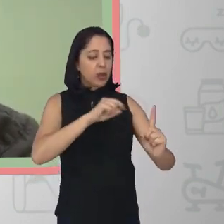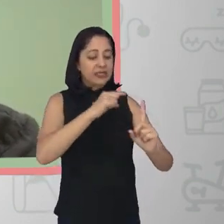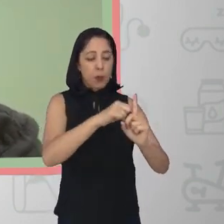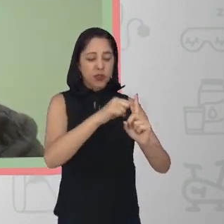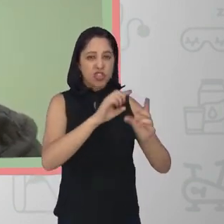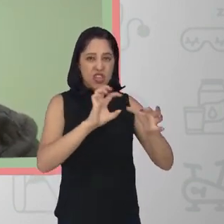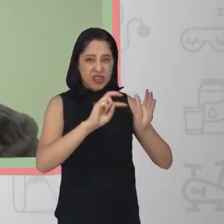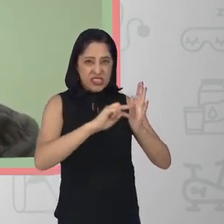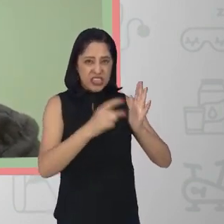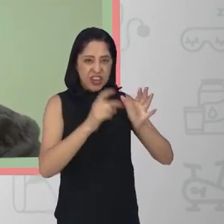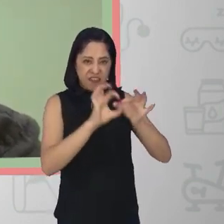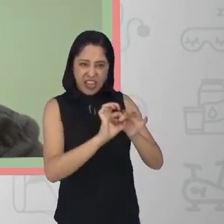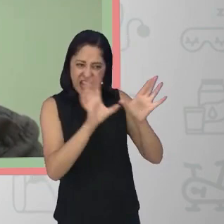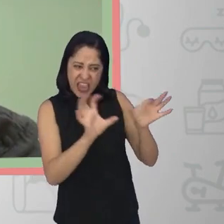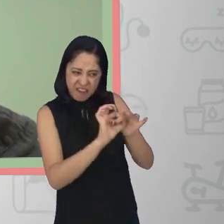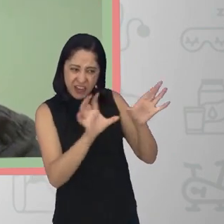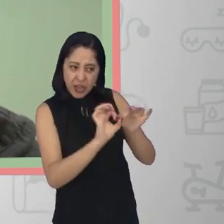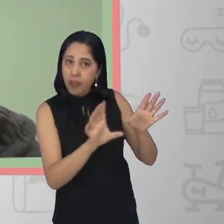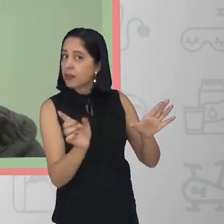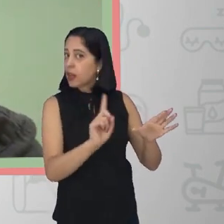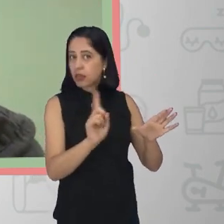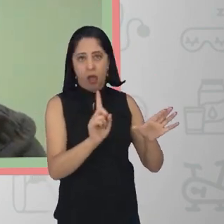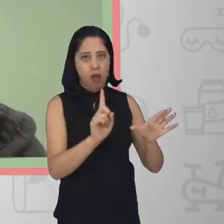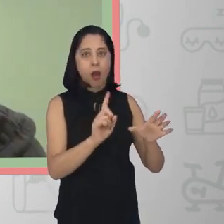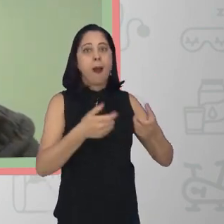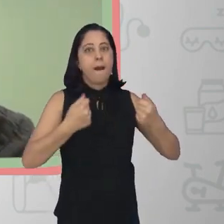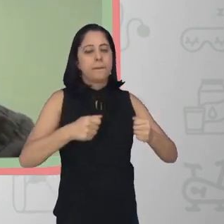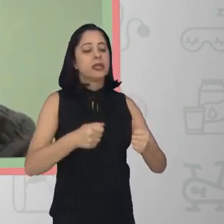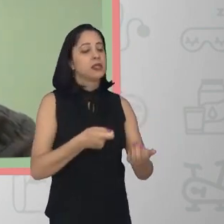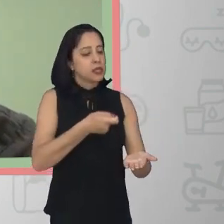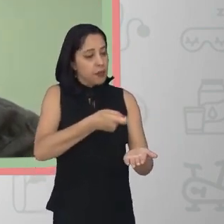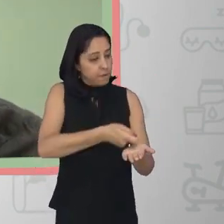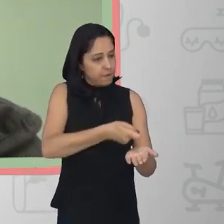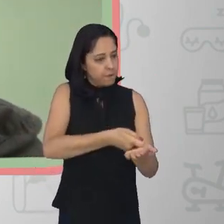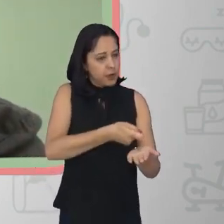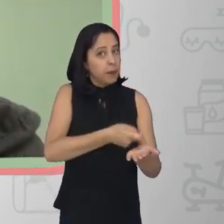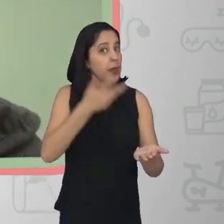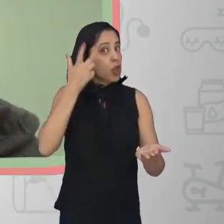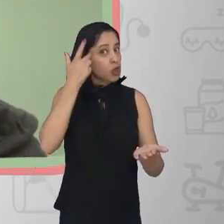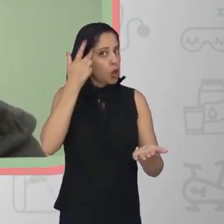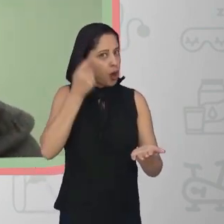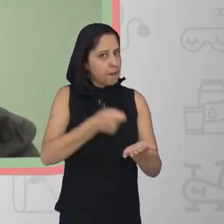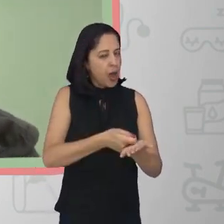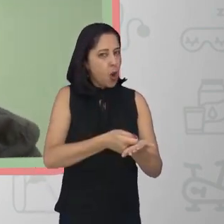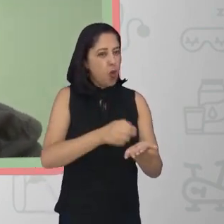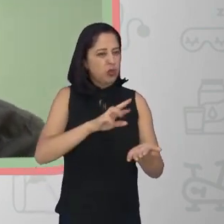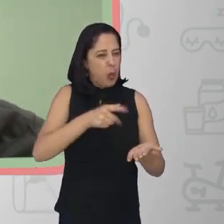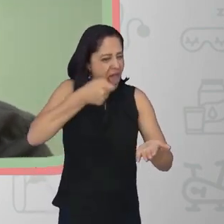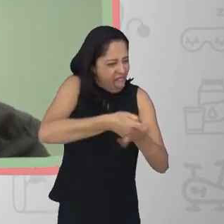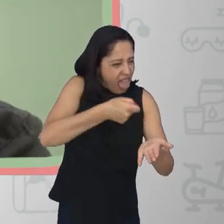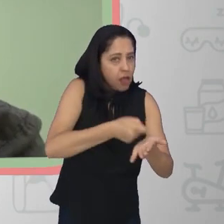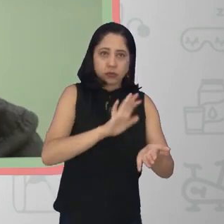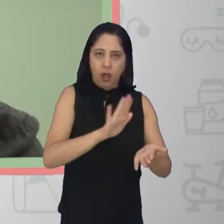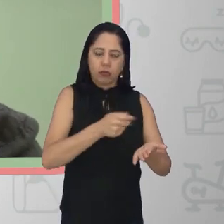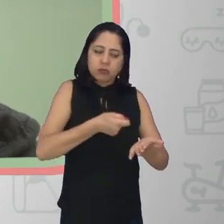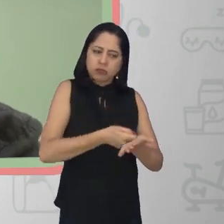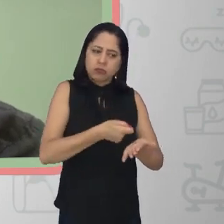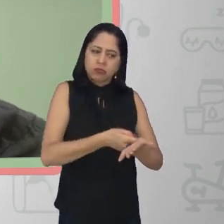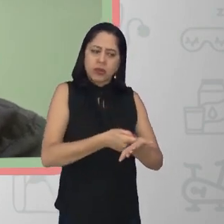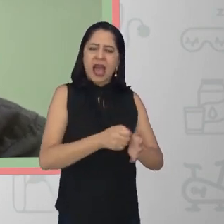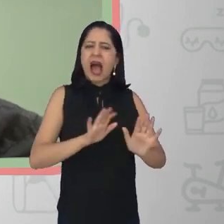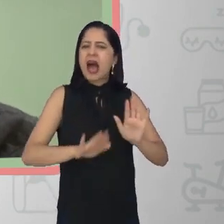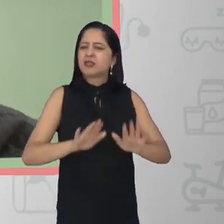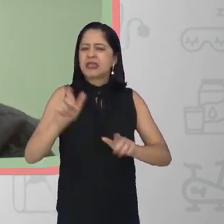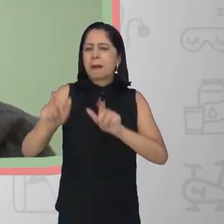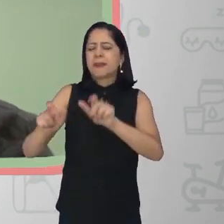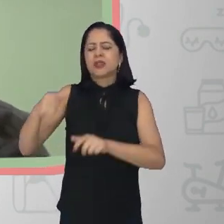Você ser respeitoso e firme com a criança é outra coisa. E uma pergunta que sempre vem, né? Qual que é a hora da gente procurar